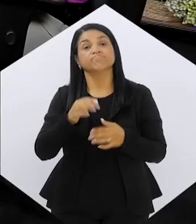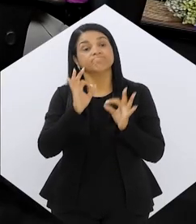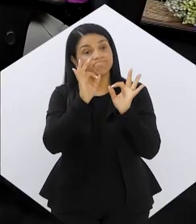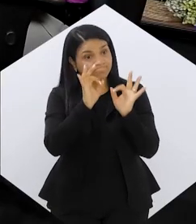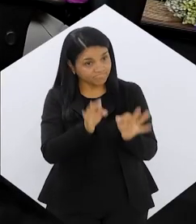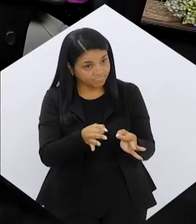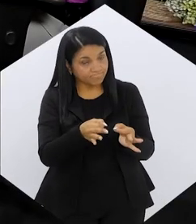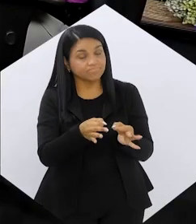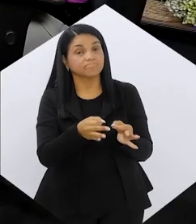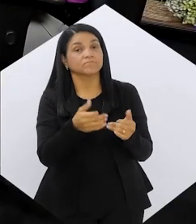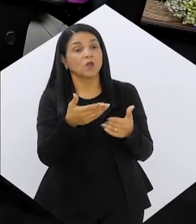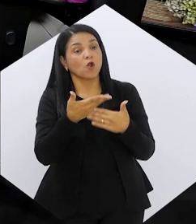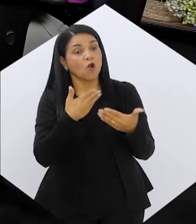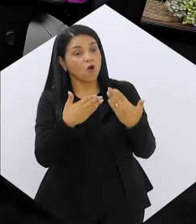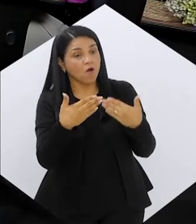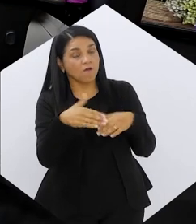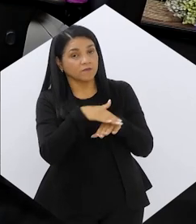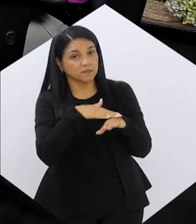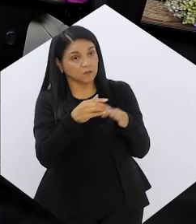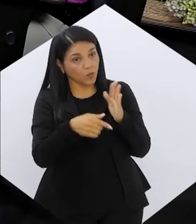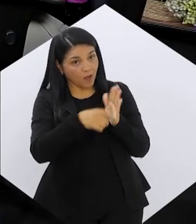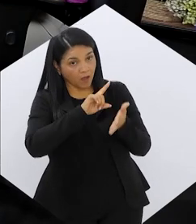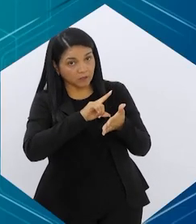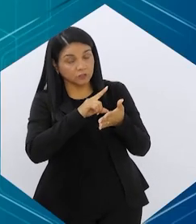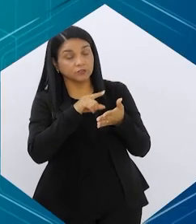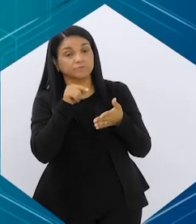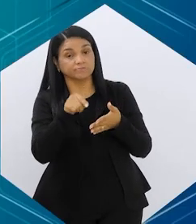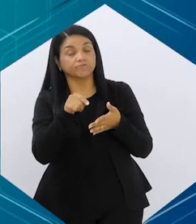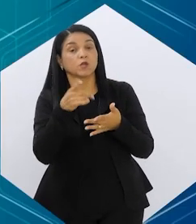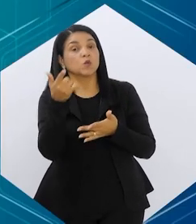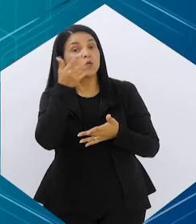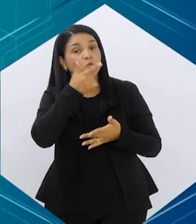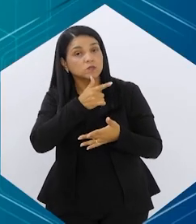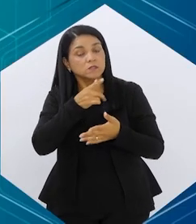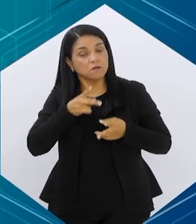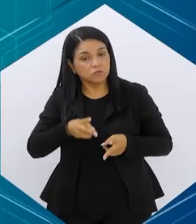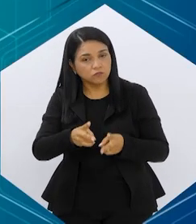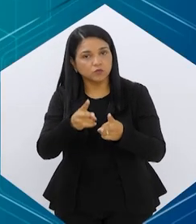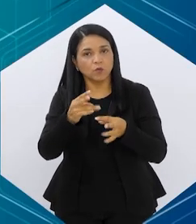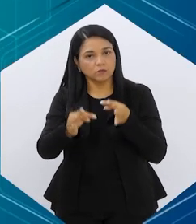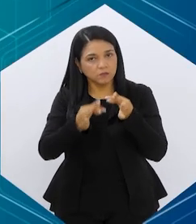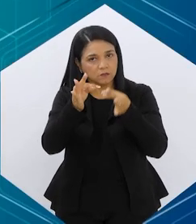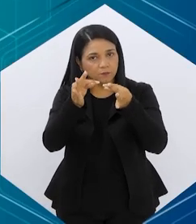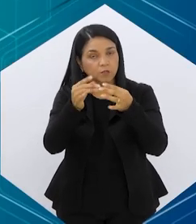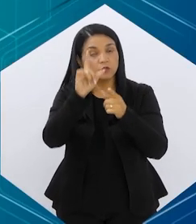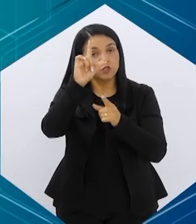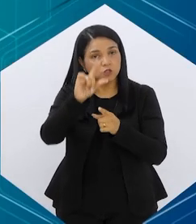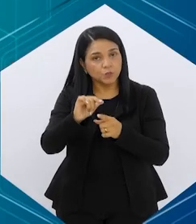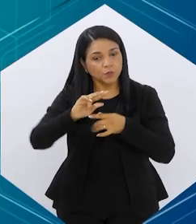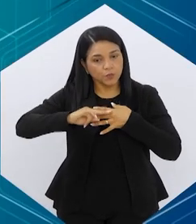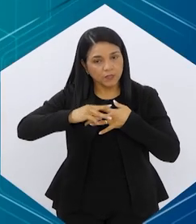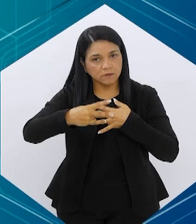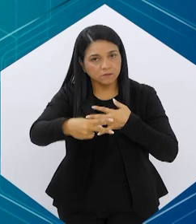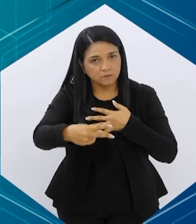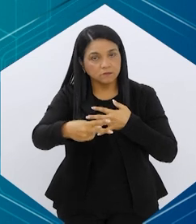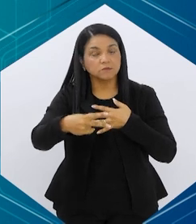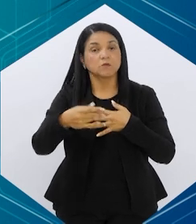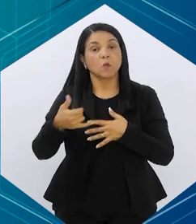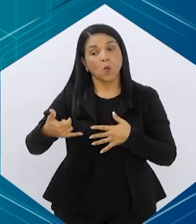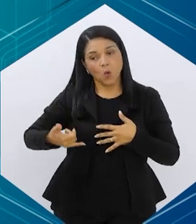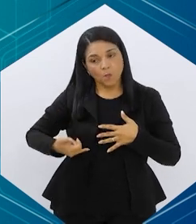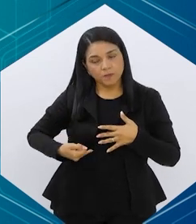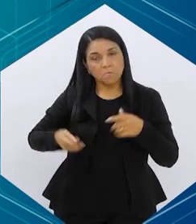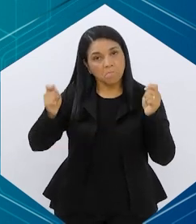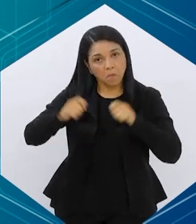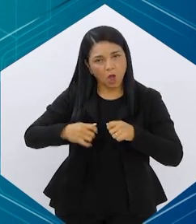Exatamente pelo que a gente estava conversando aqui. Para que ele consiga aderir ao tratamento, minimizar todos os efeitos colaterais que a